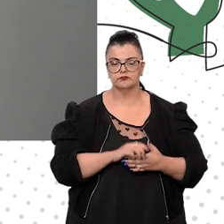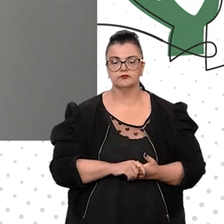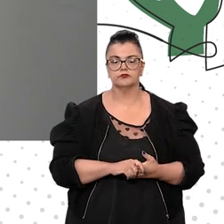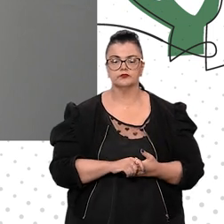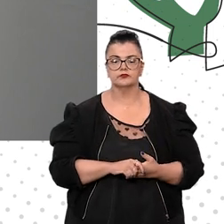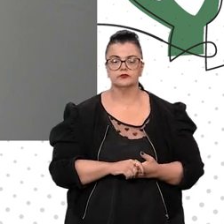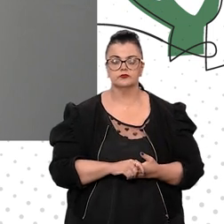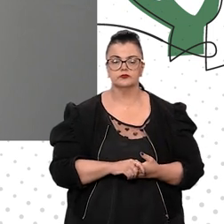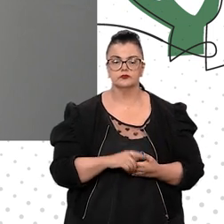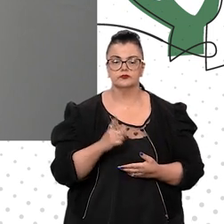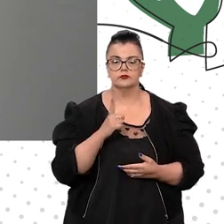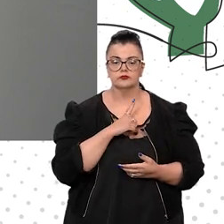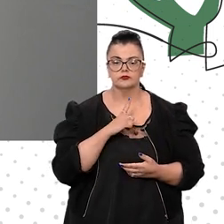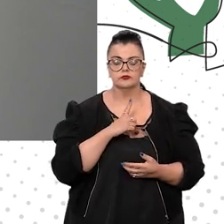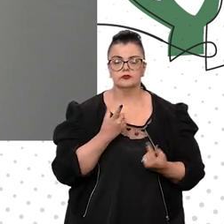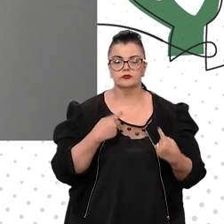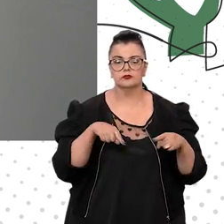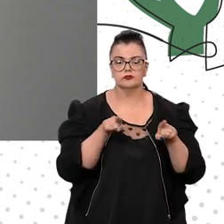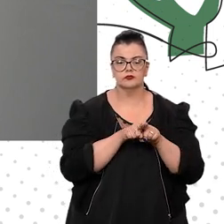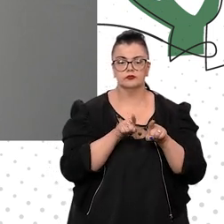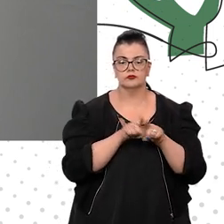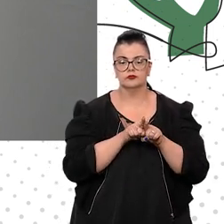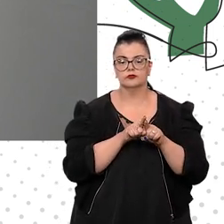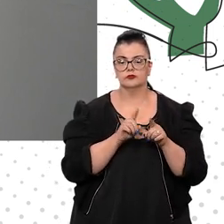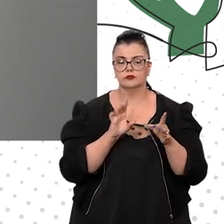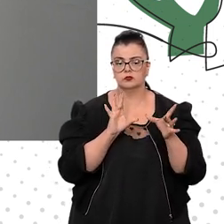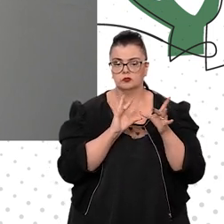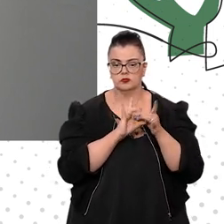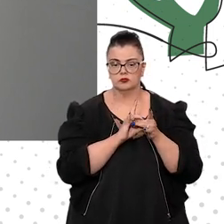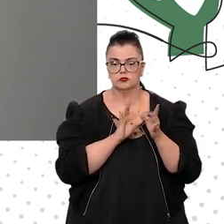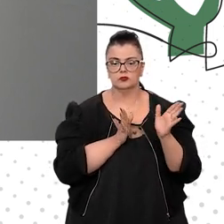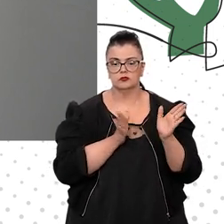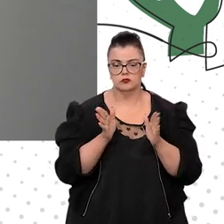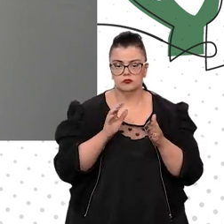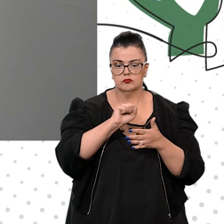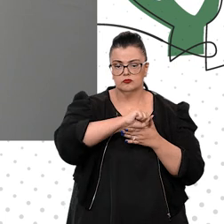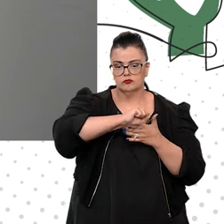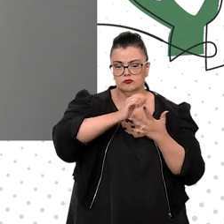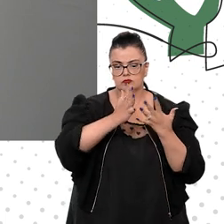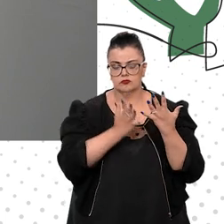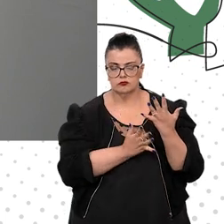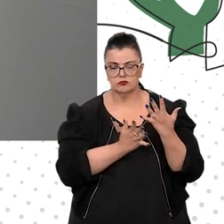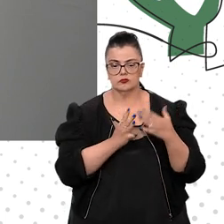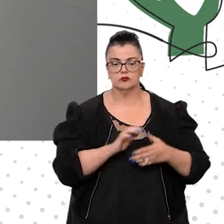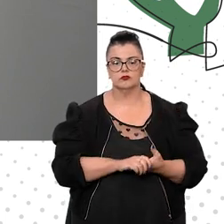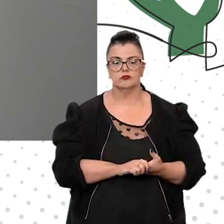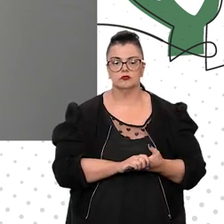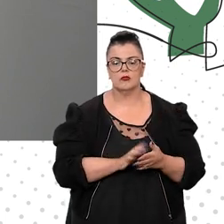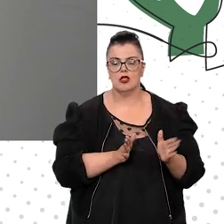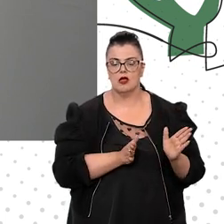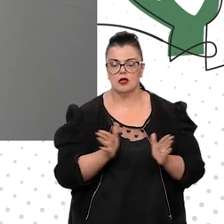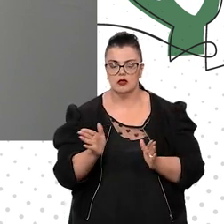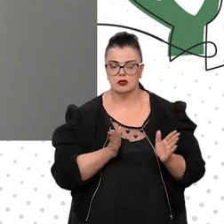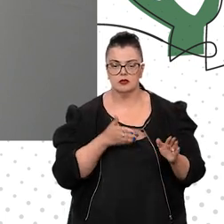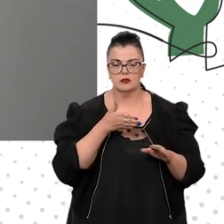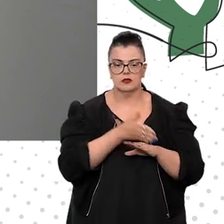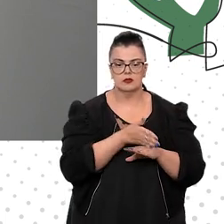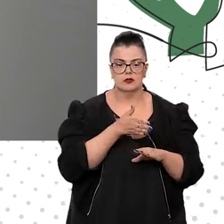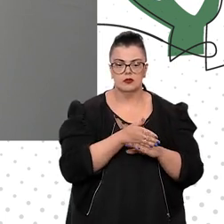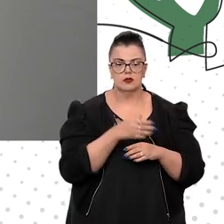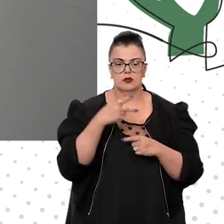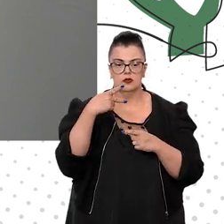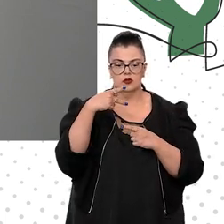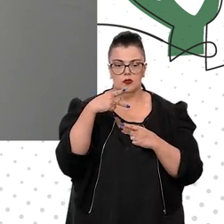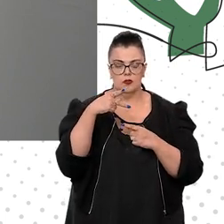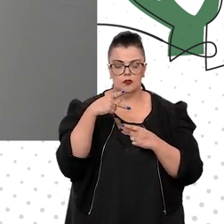sempre, temos também uma rota acessível com libras disponível na página da acessibilidade no portal do